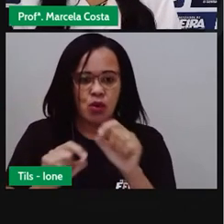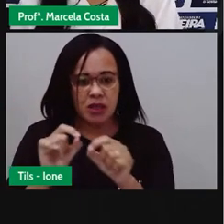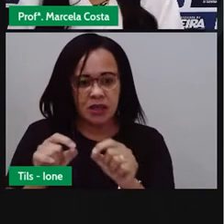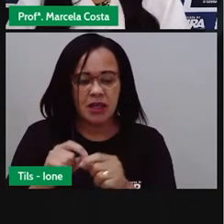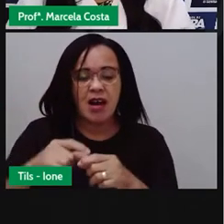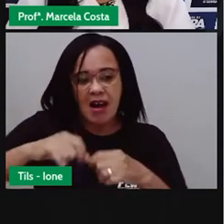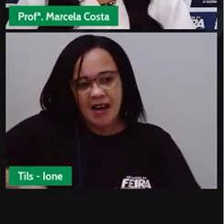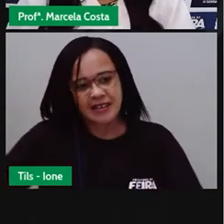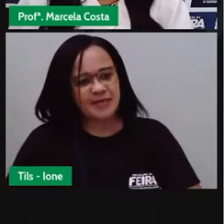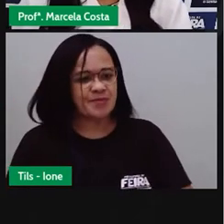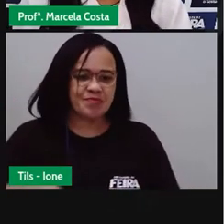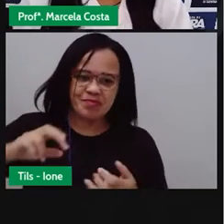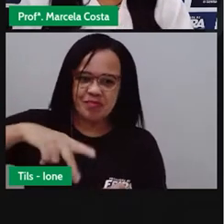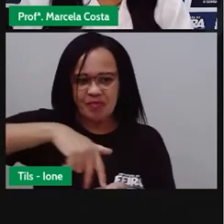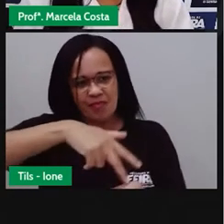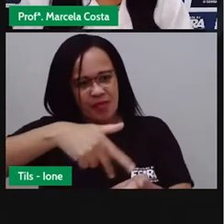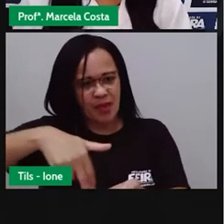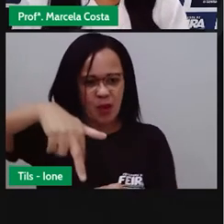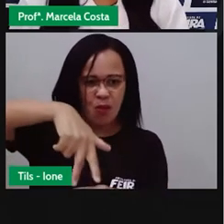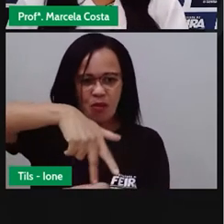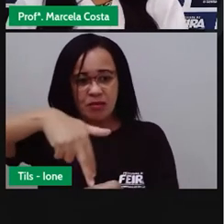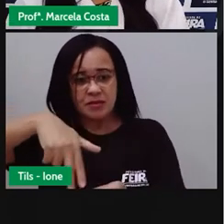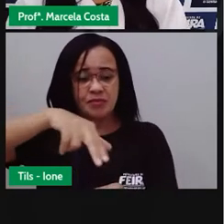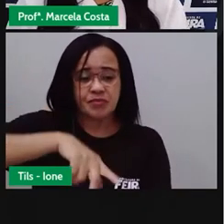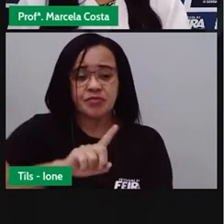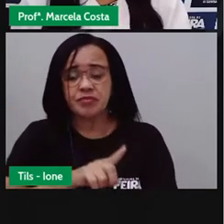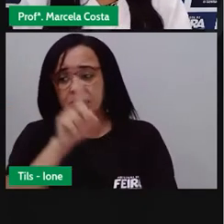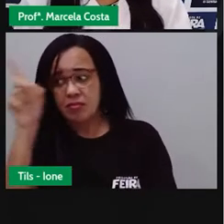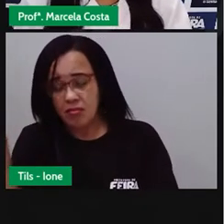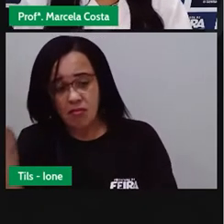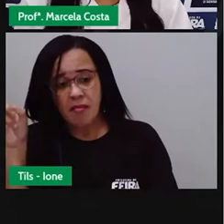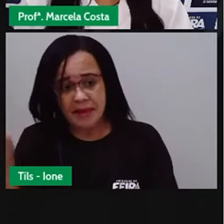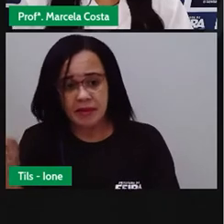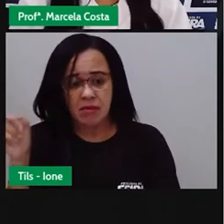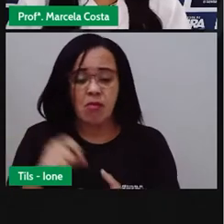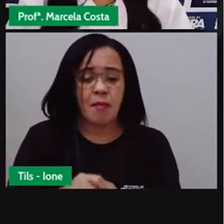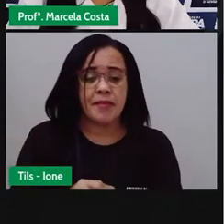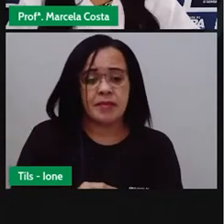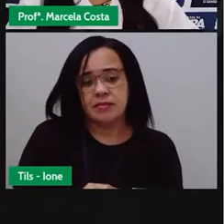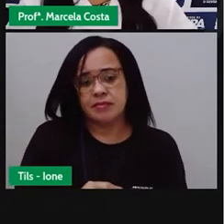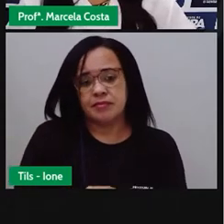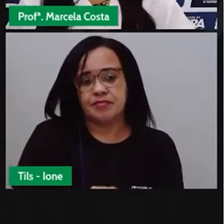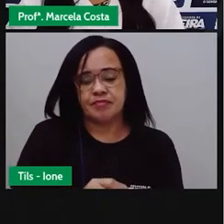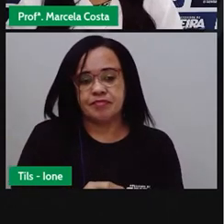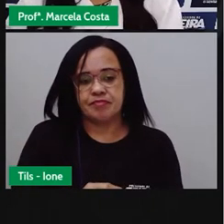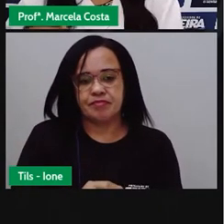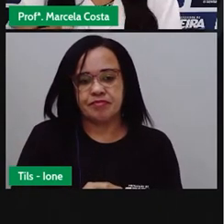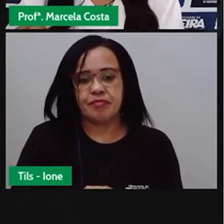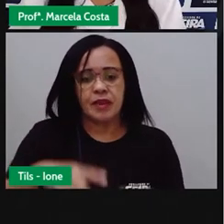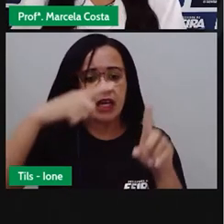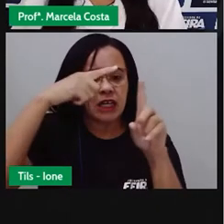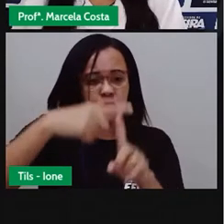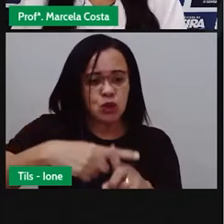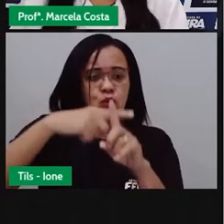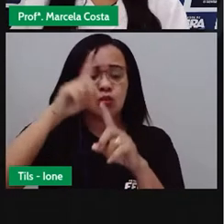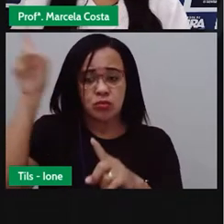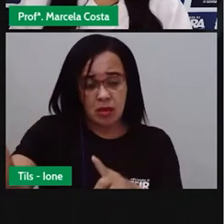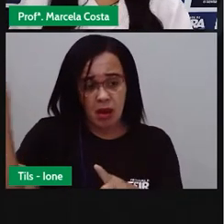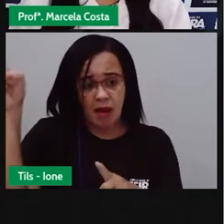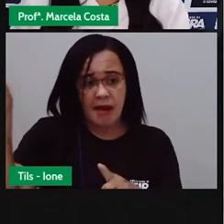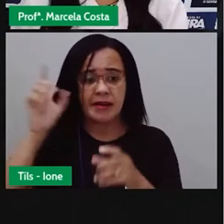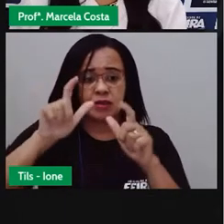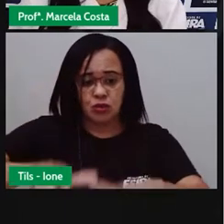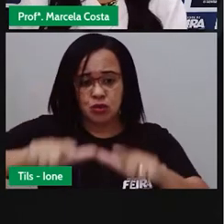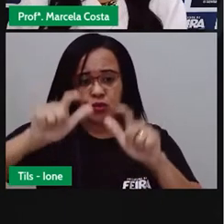quadrilha, lá em Grudas Almas, onde acontece na praça, apresentações de